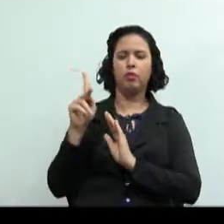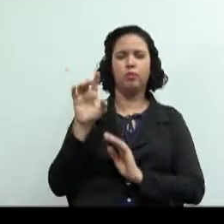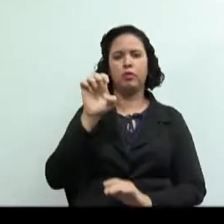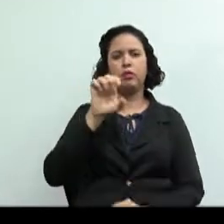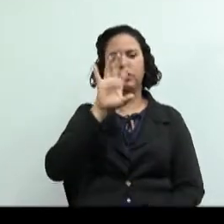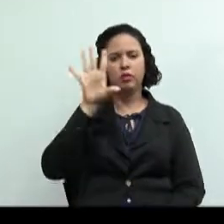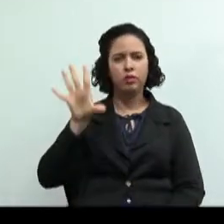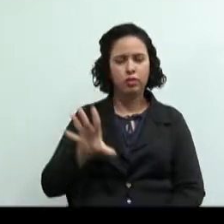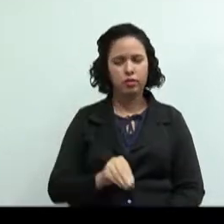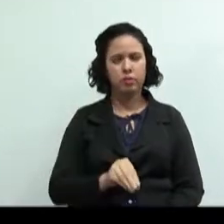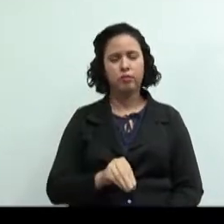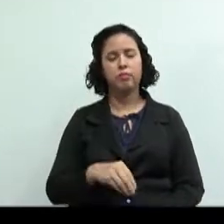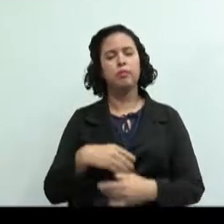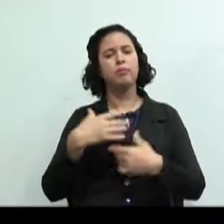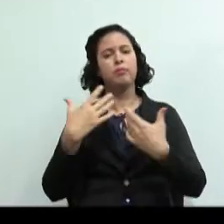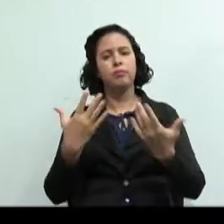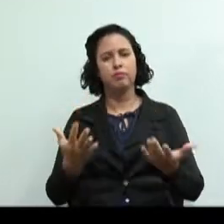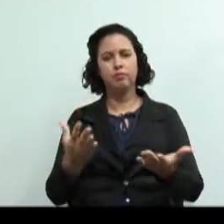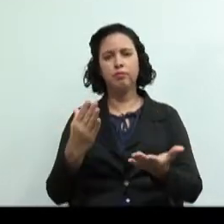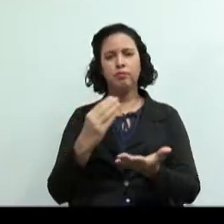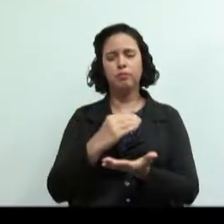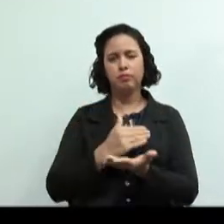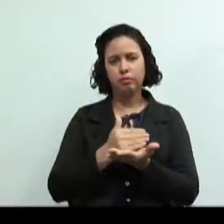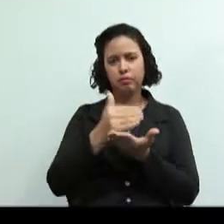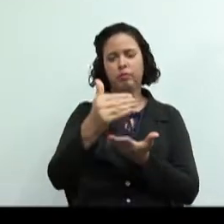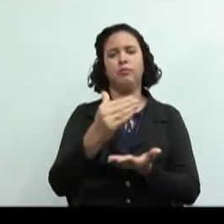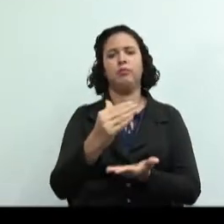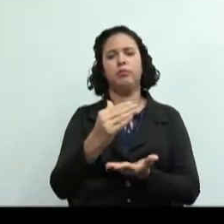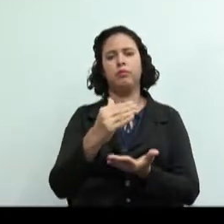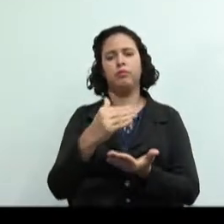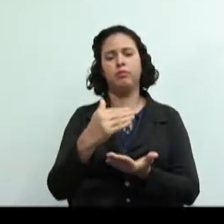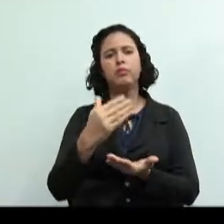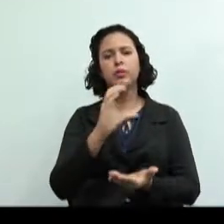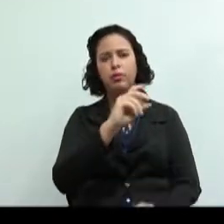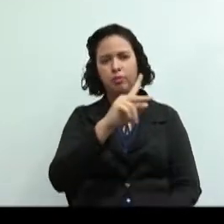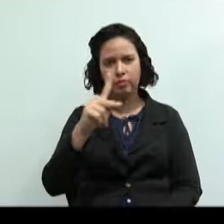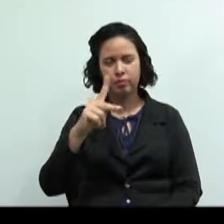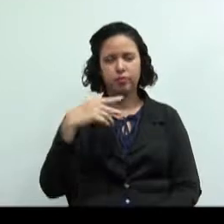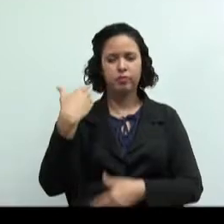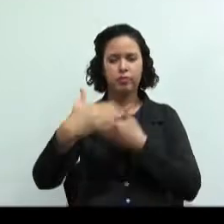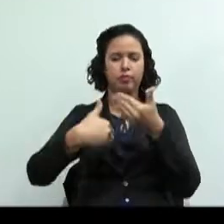compreendemos que o cooperativismo se desenvolveu melhor nessas regiões.